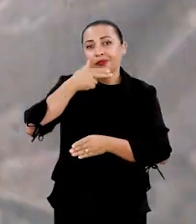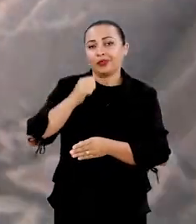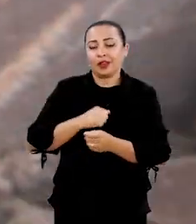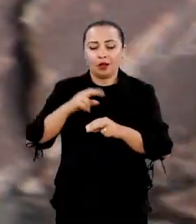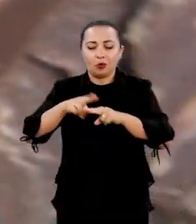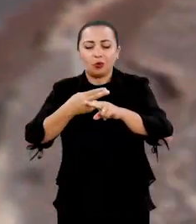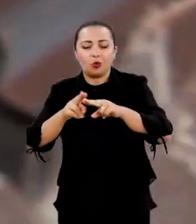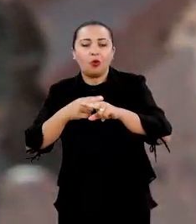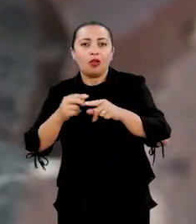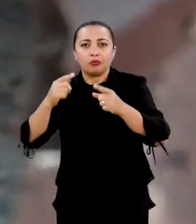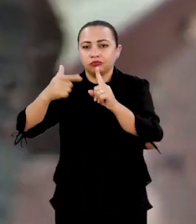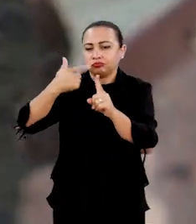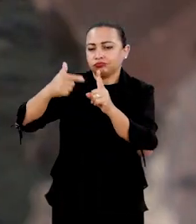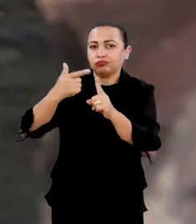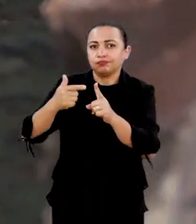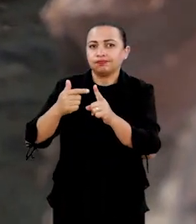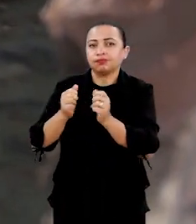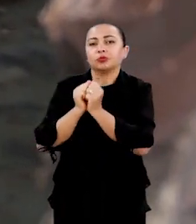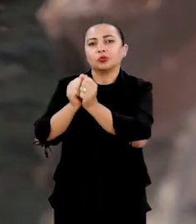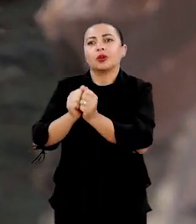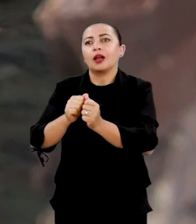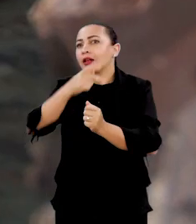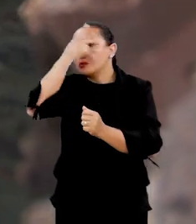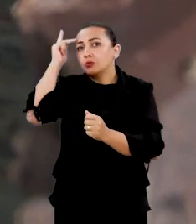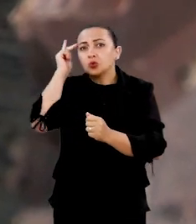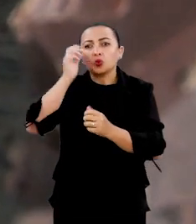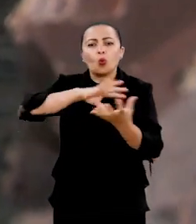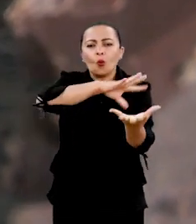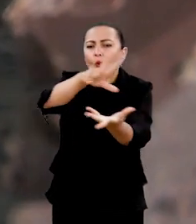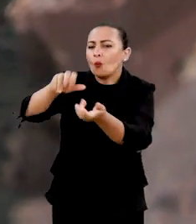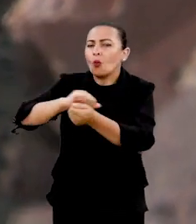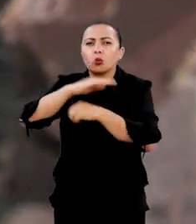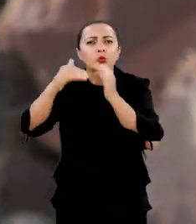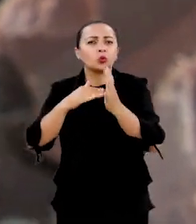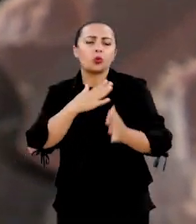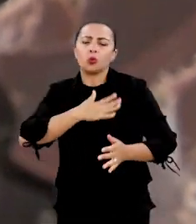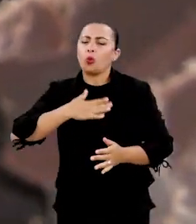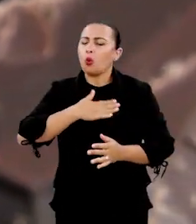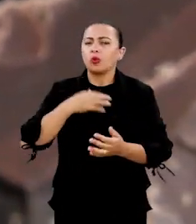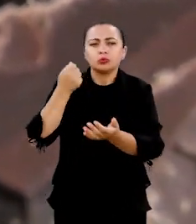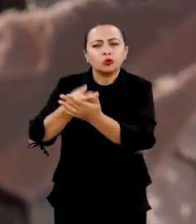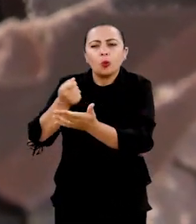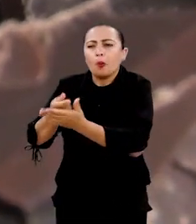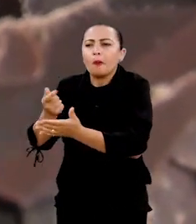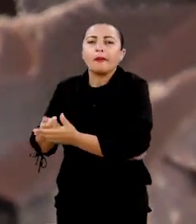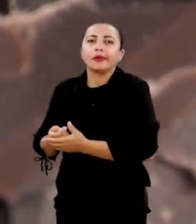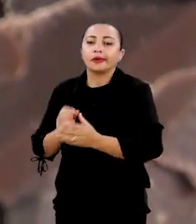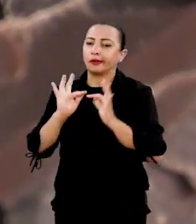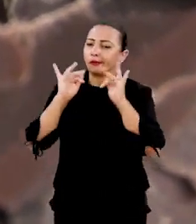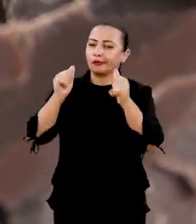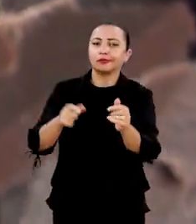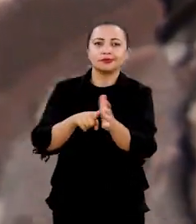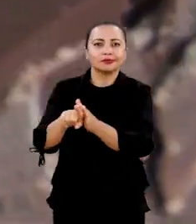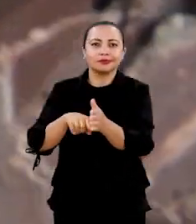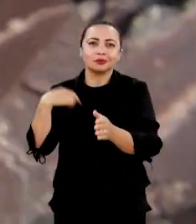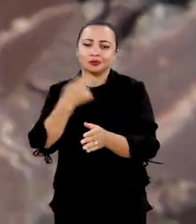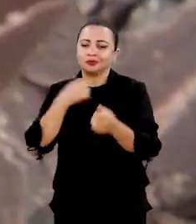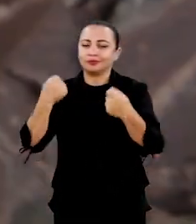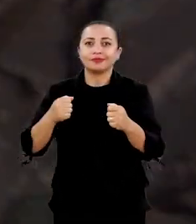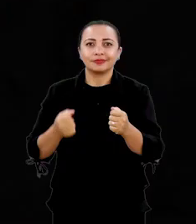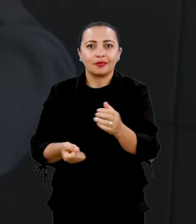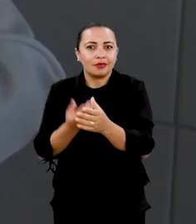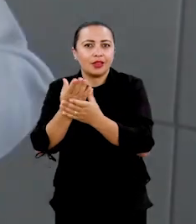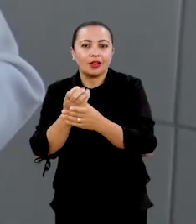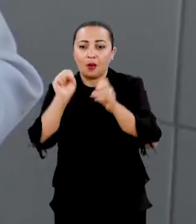e um chocolate que é um produto que todo mundo no mundo consome. A gente espera que ao final dessa pesquisa a gente possa